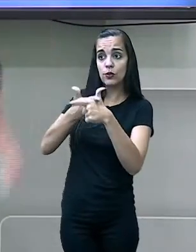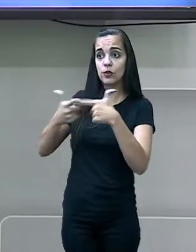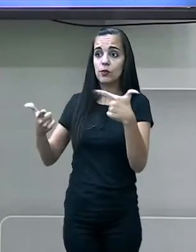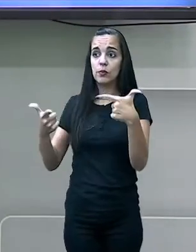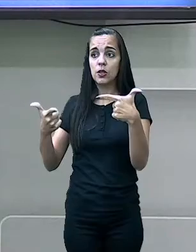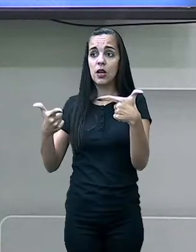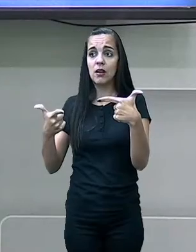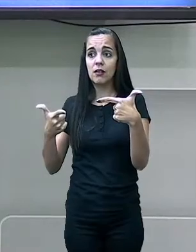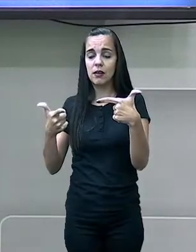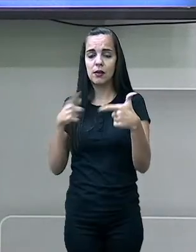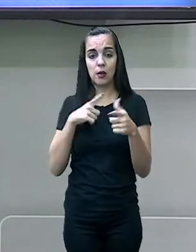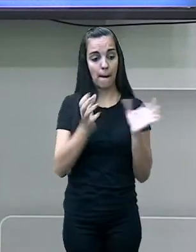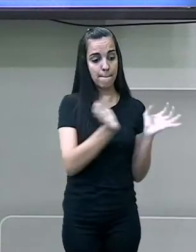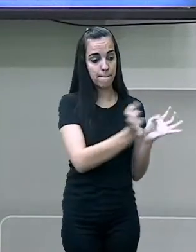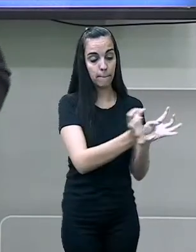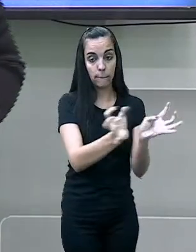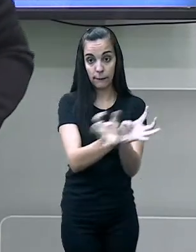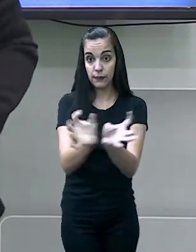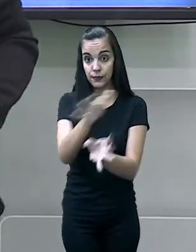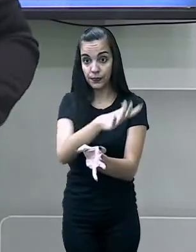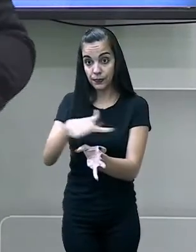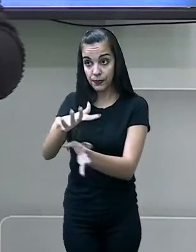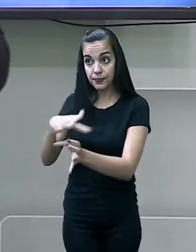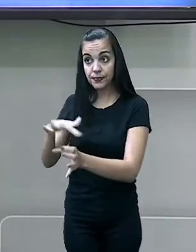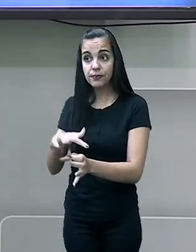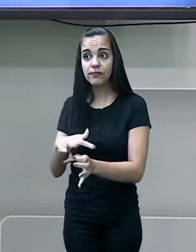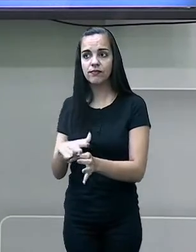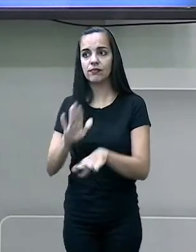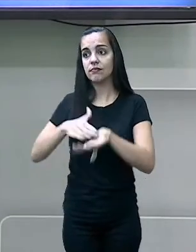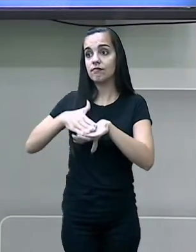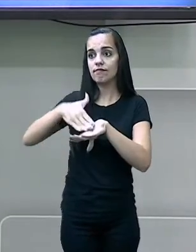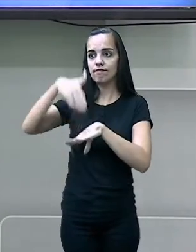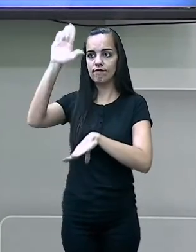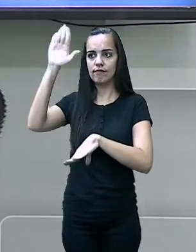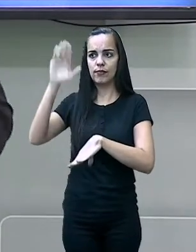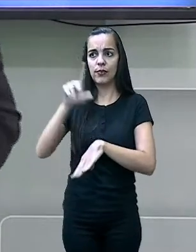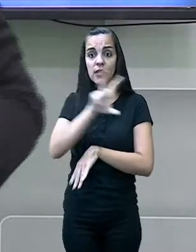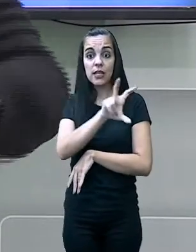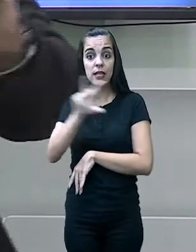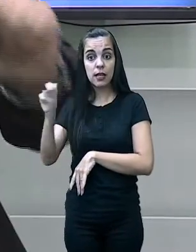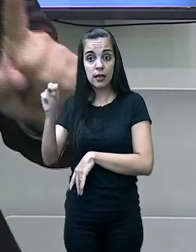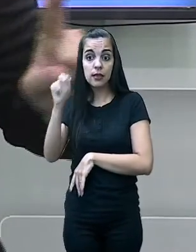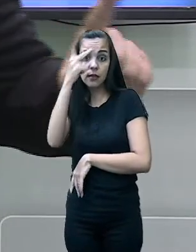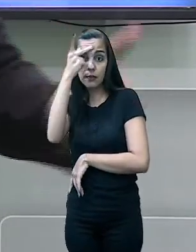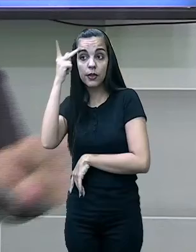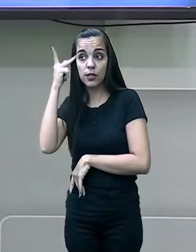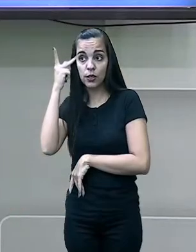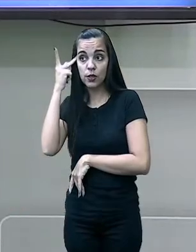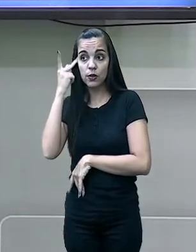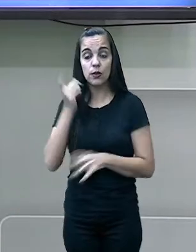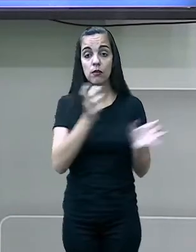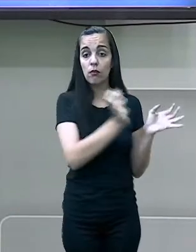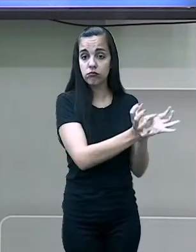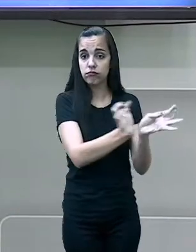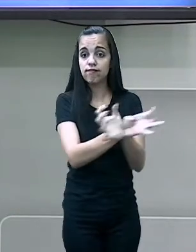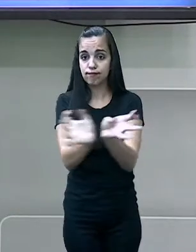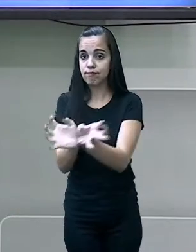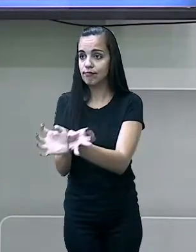população pela área do Japão, dá mais de quinhentas pessoas por quilômetro quadrado.